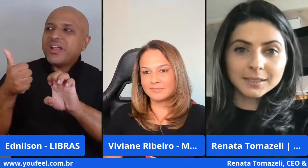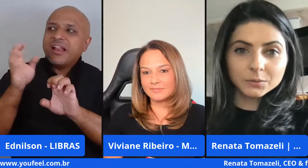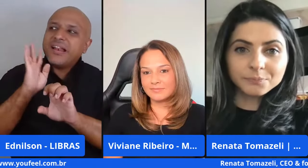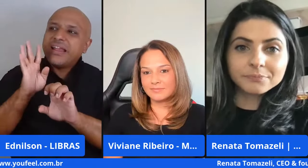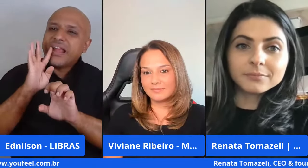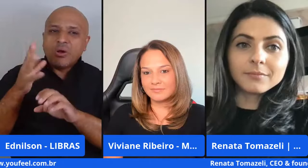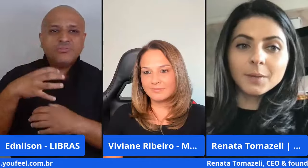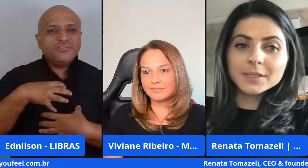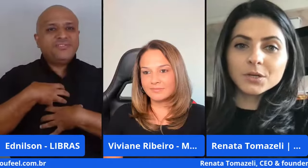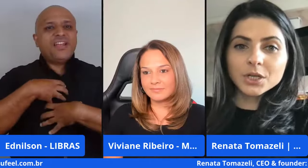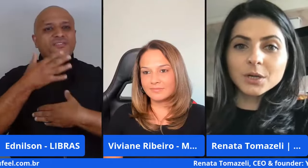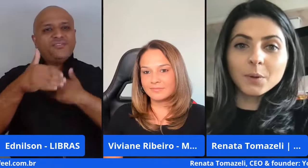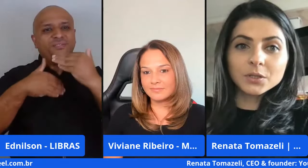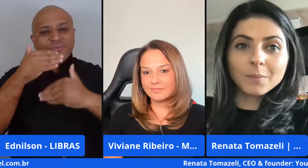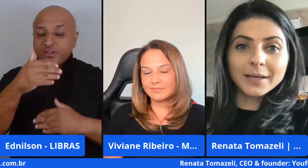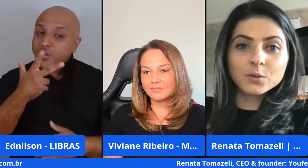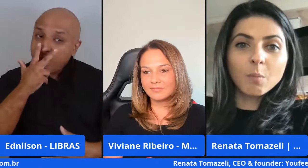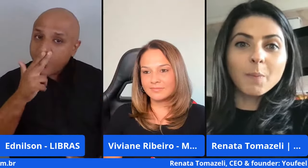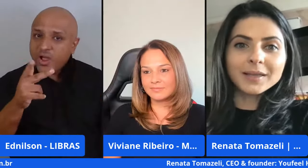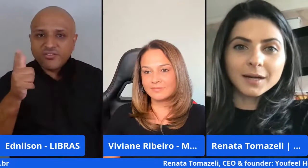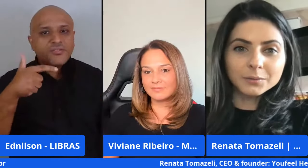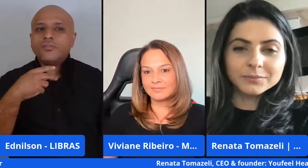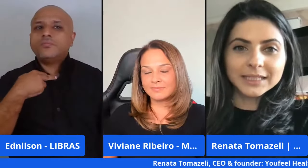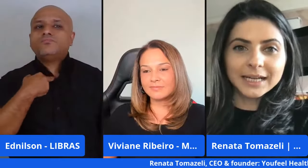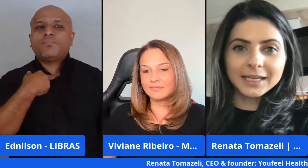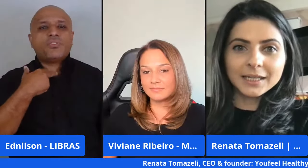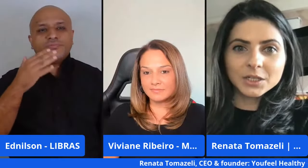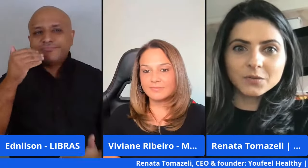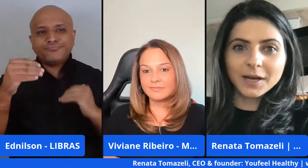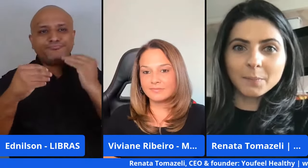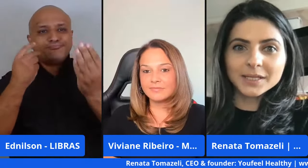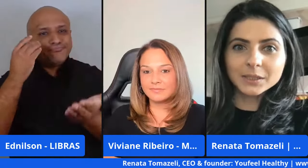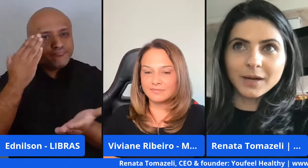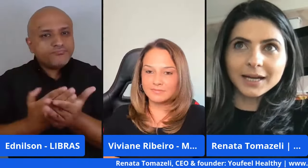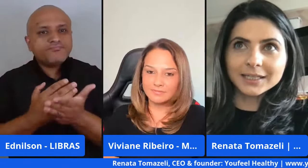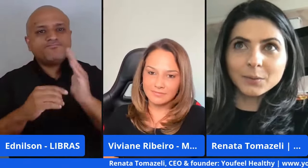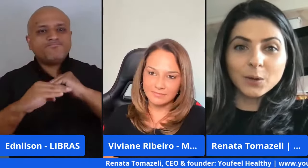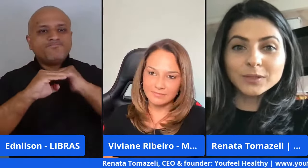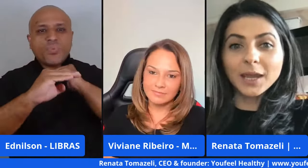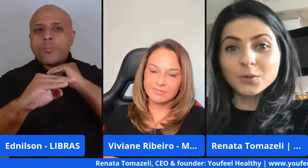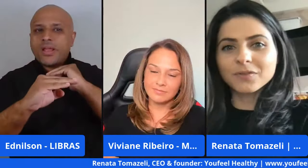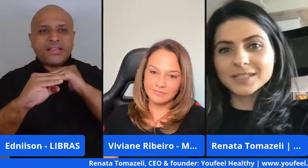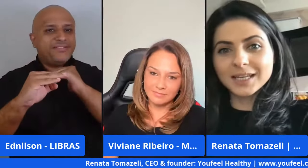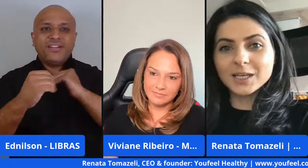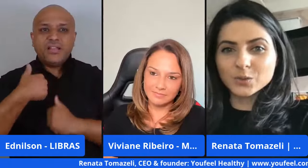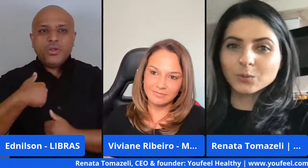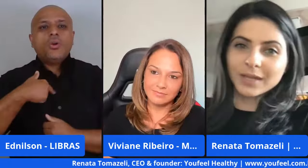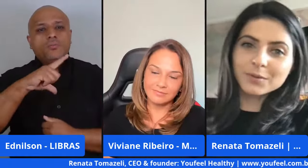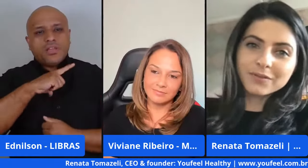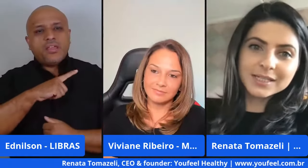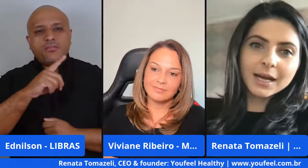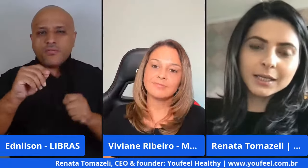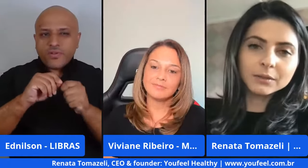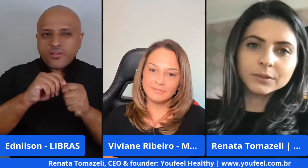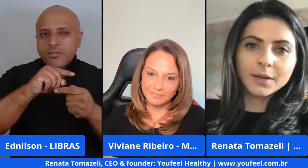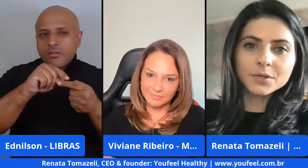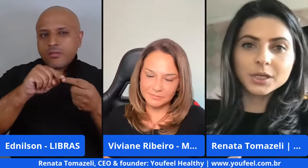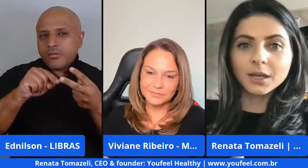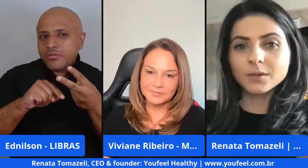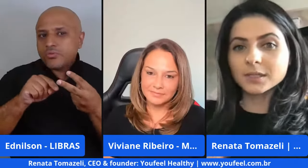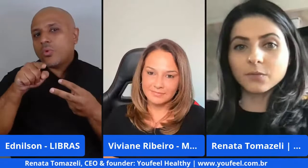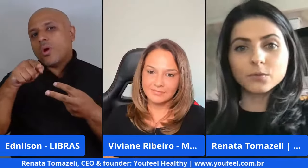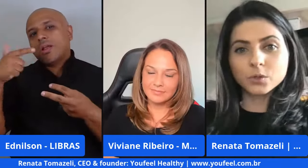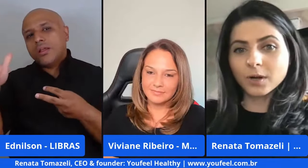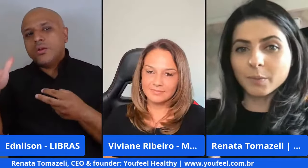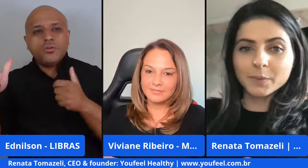de inspiração mas eu acho que a não pode tomar isso como padrão né e a gente ficar pensando ah então eu tenho que fazer isso ou tenho que fazer aquilo né